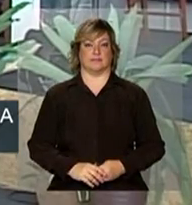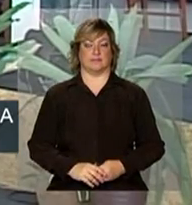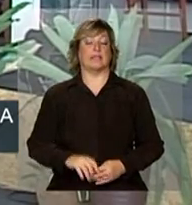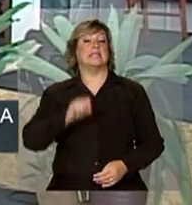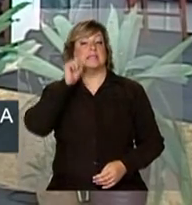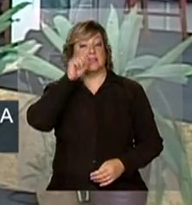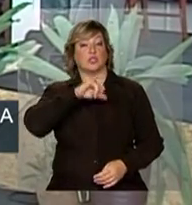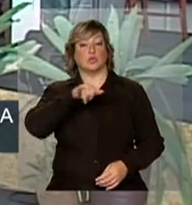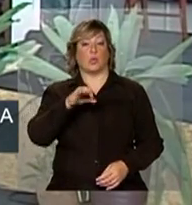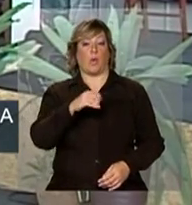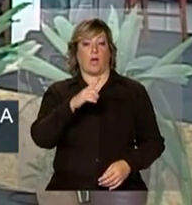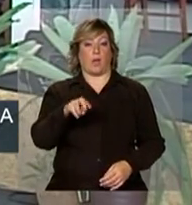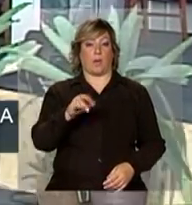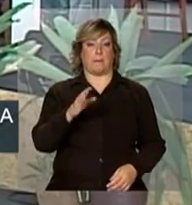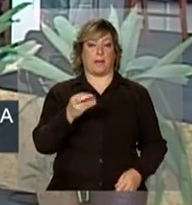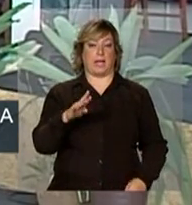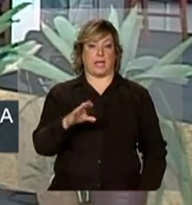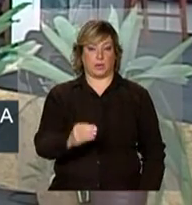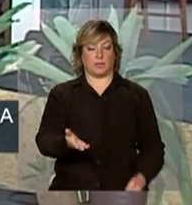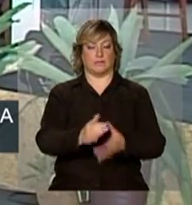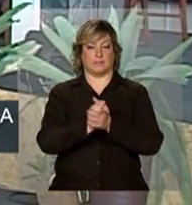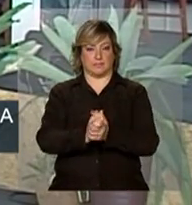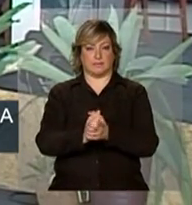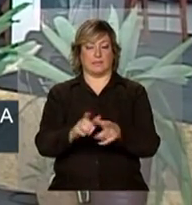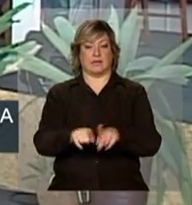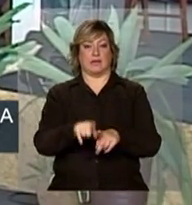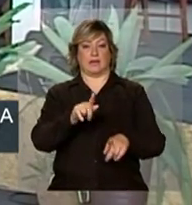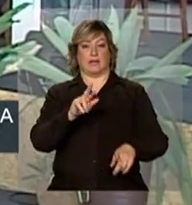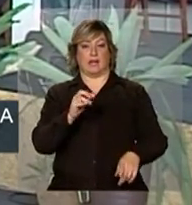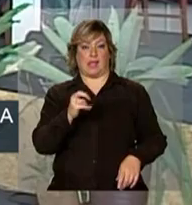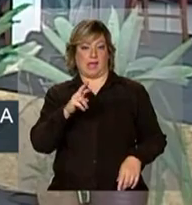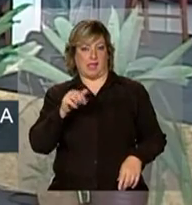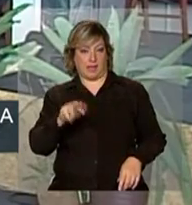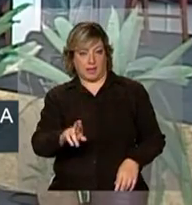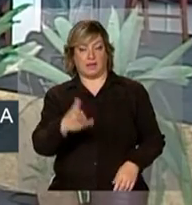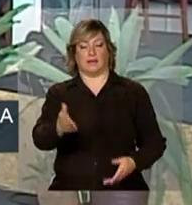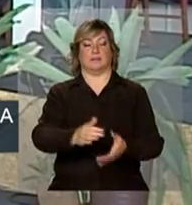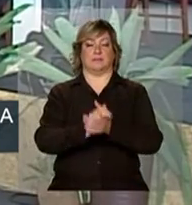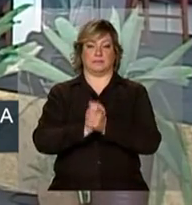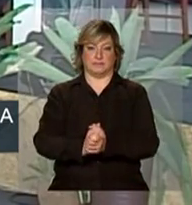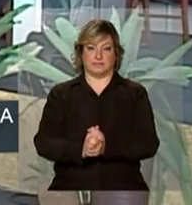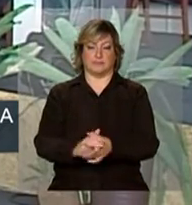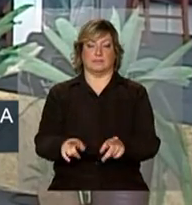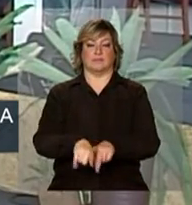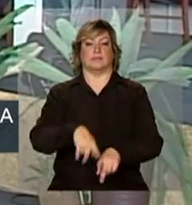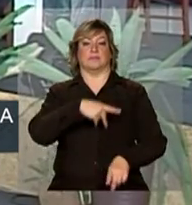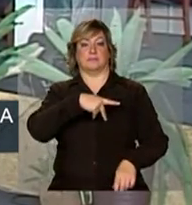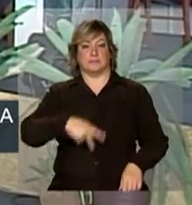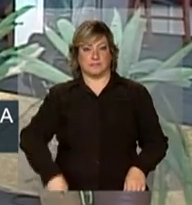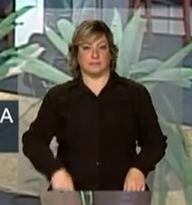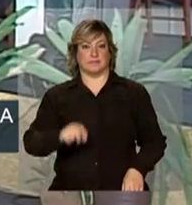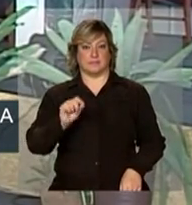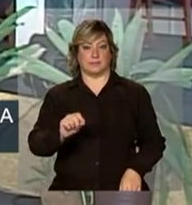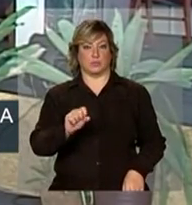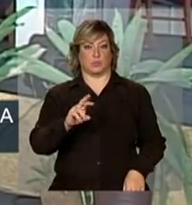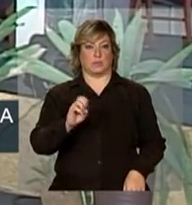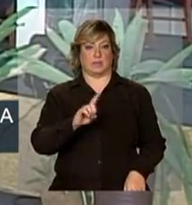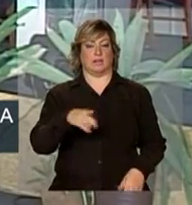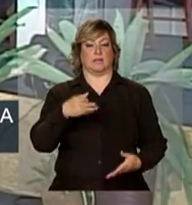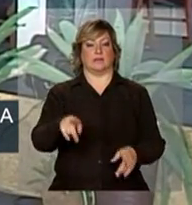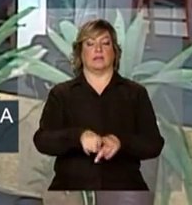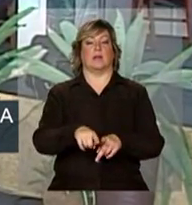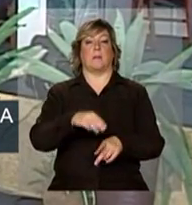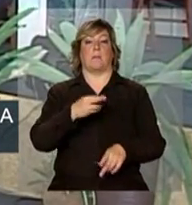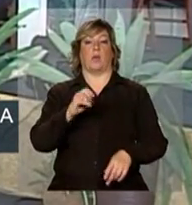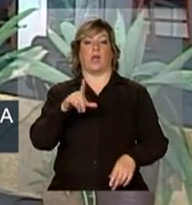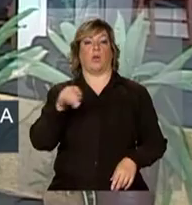senador João Ribeiro, senhor Gerard Mestralet, presidente da GDF Suez, Murilo